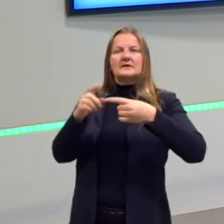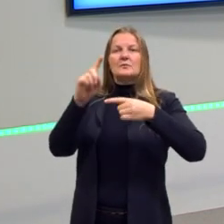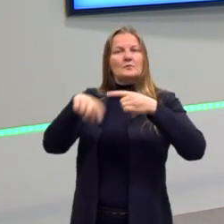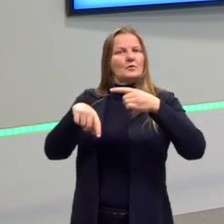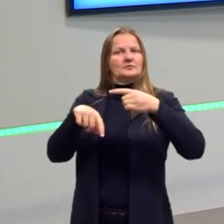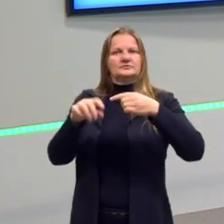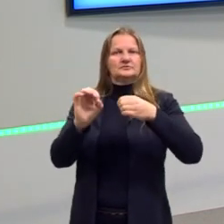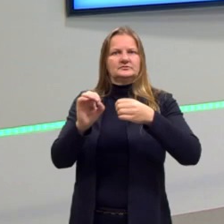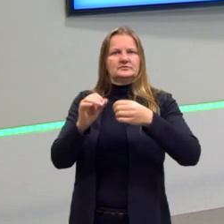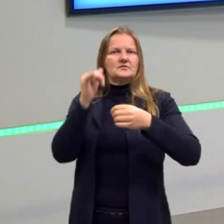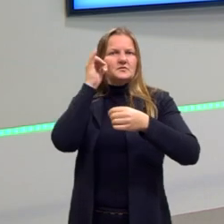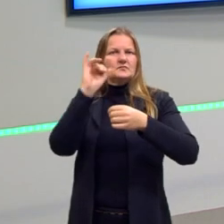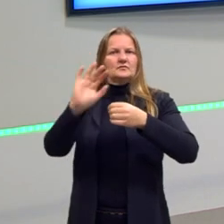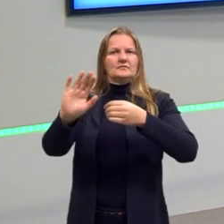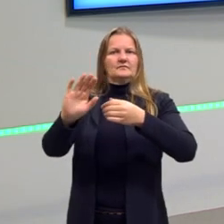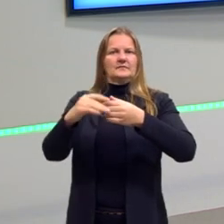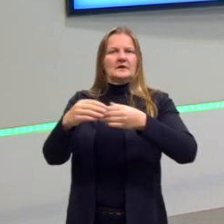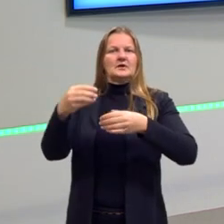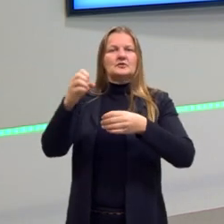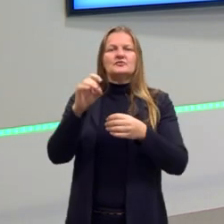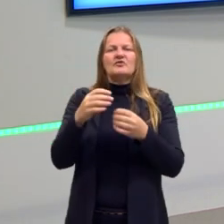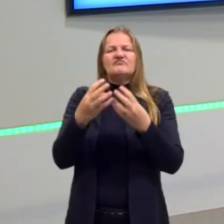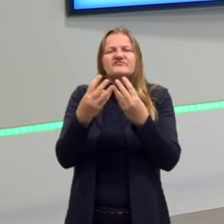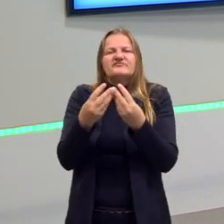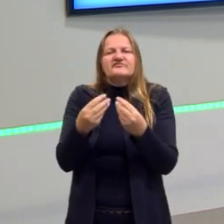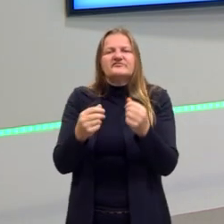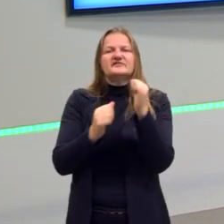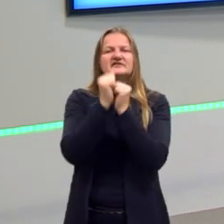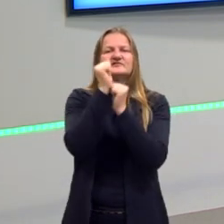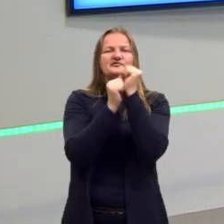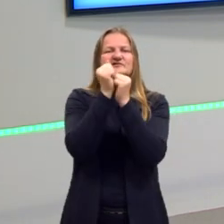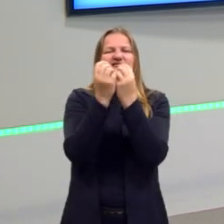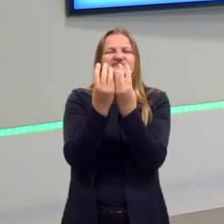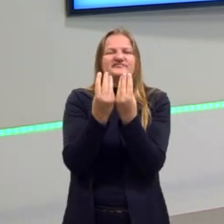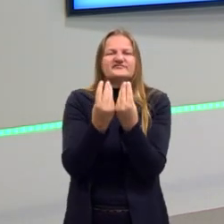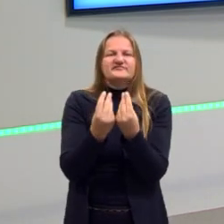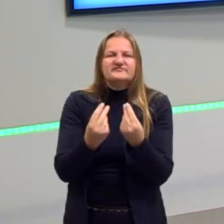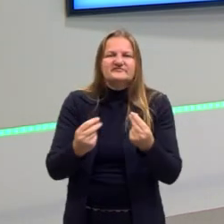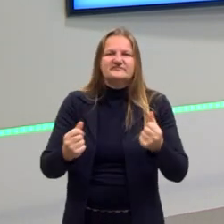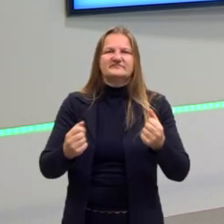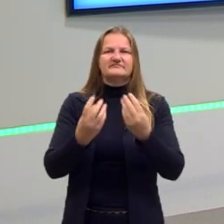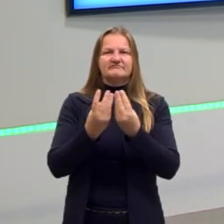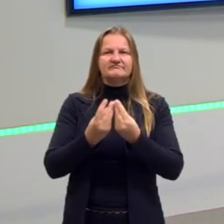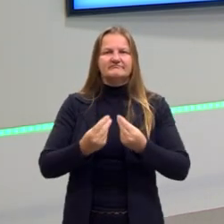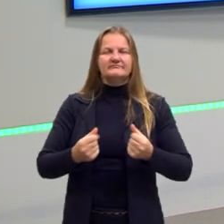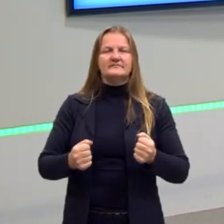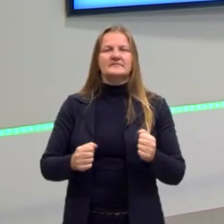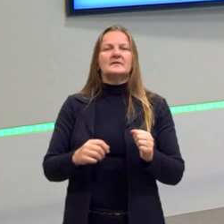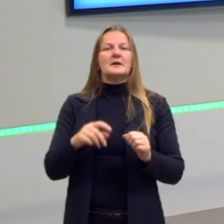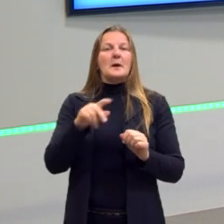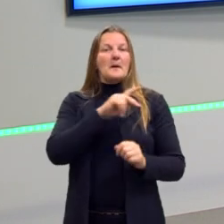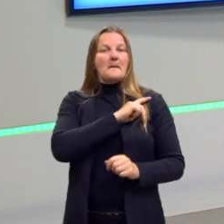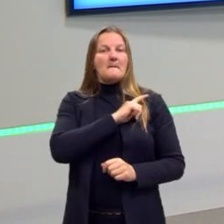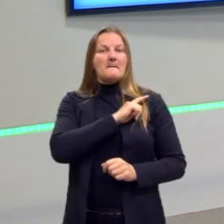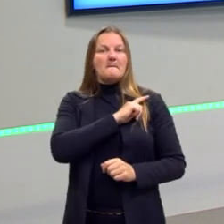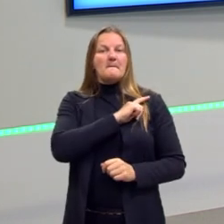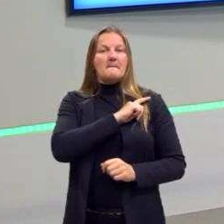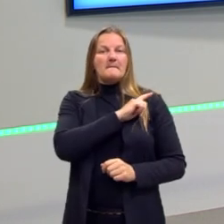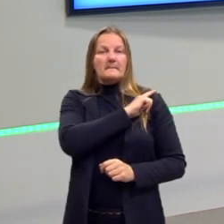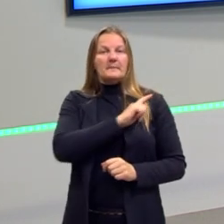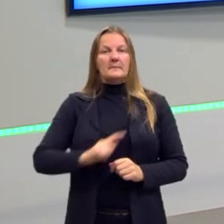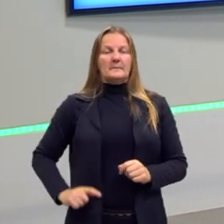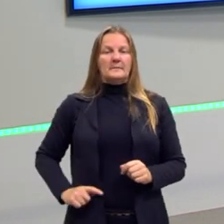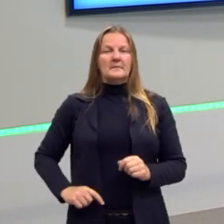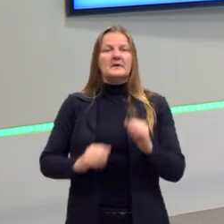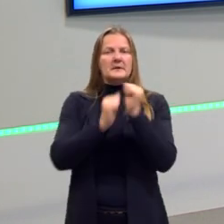fora, né, e aí, então, tu vai ter todo um sucateamento dessa nossa indústria, sucateamento das estatais, porque tu não vai ter, justamente,